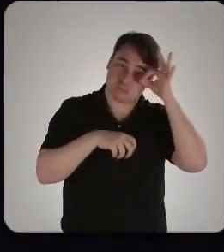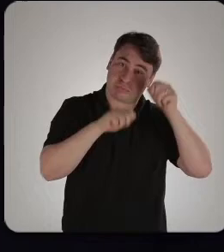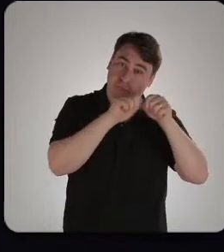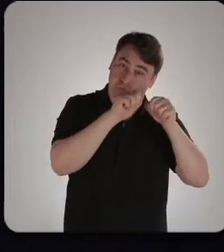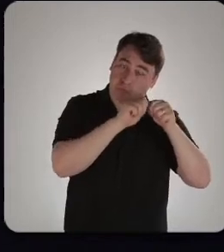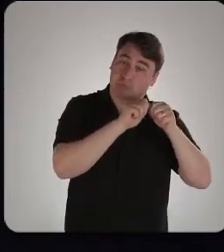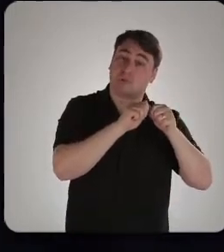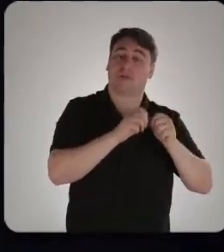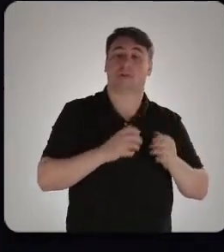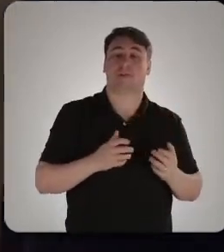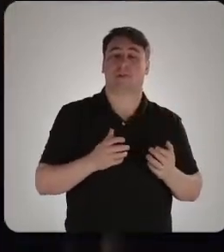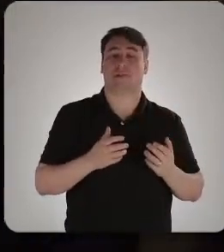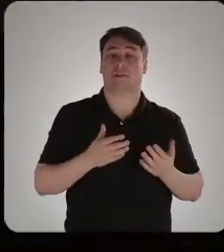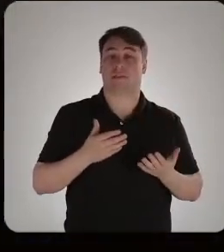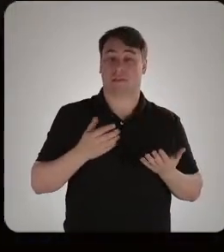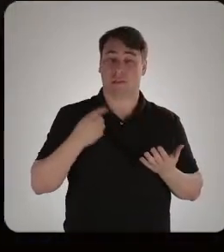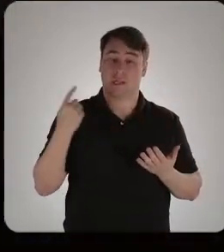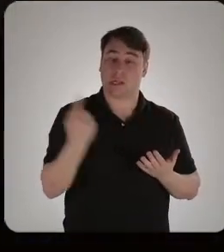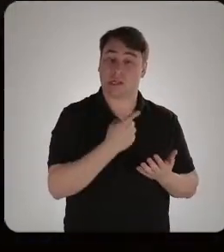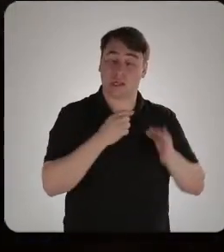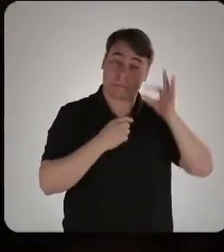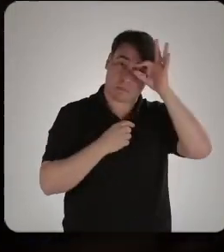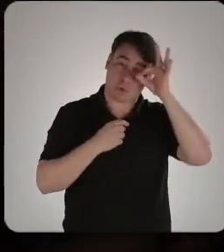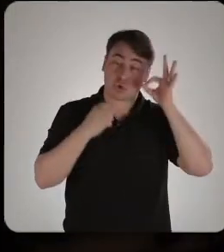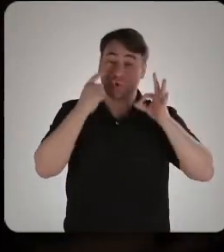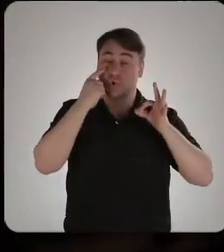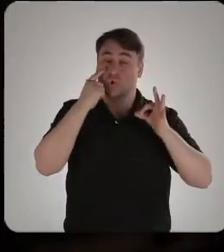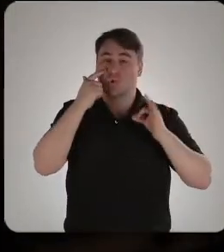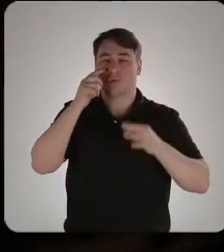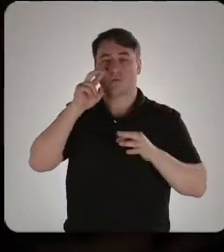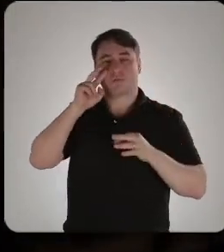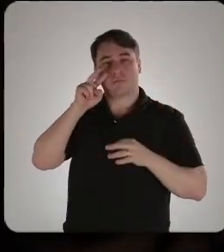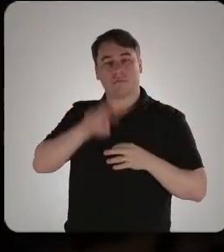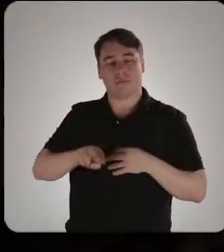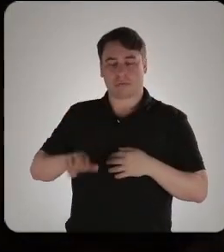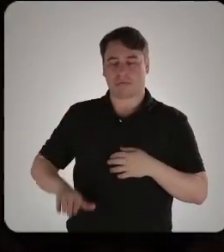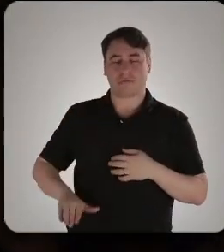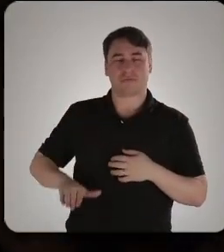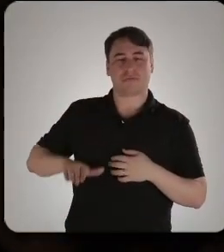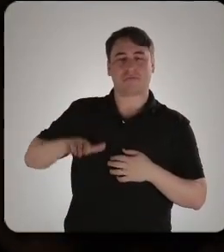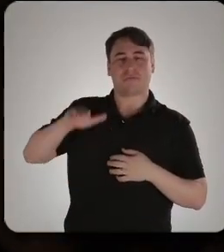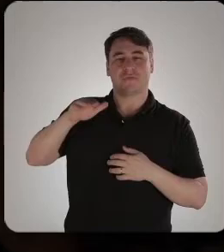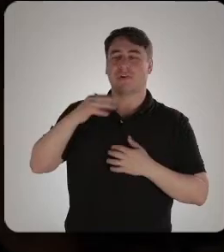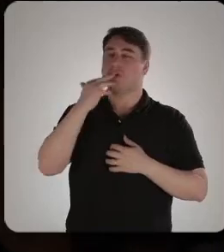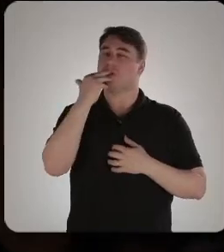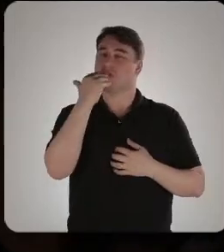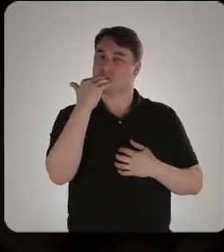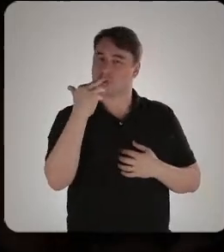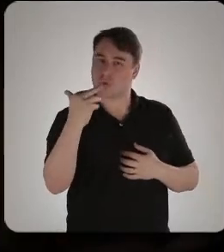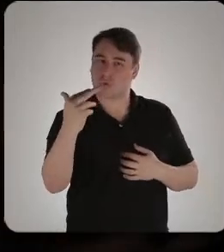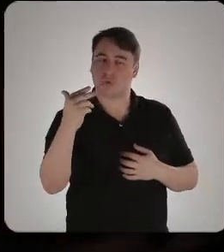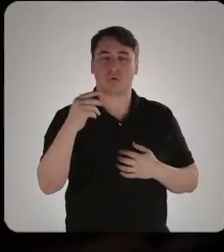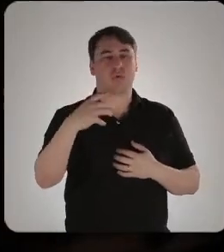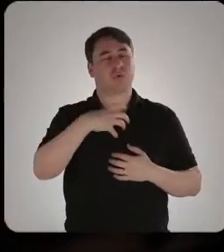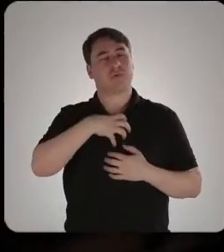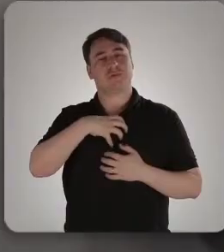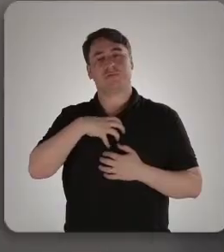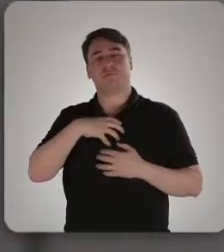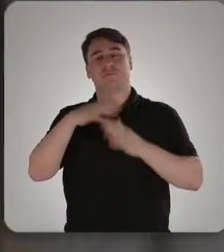Portinari deixou que a gente enxergasse a sua infância através de cores e formas.